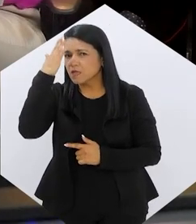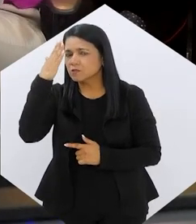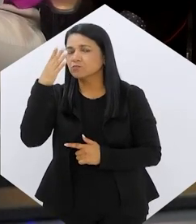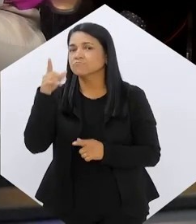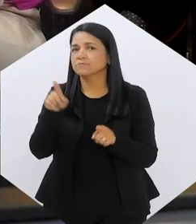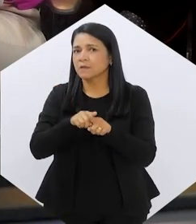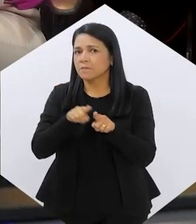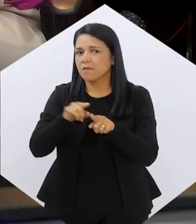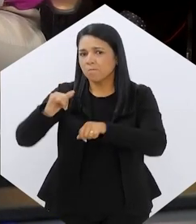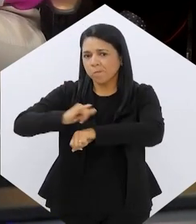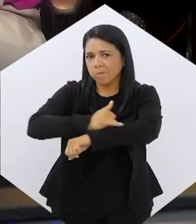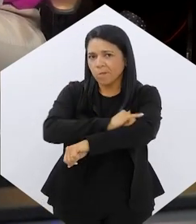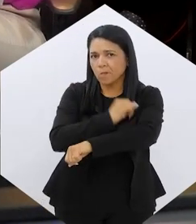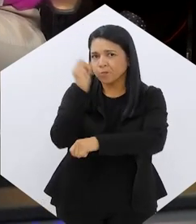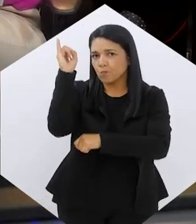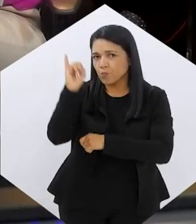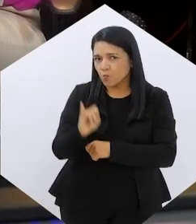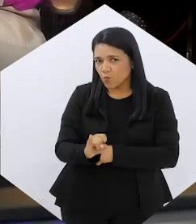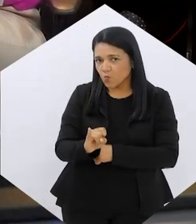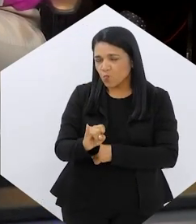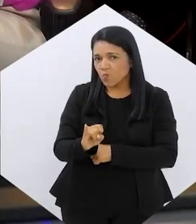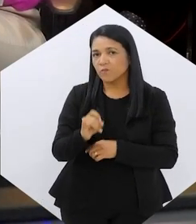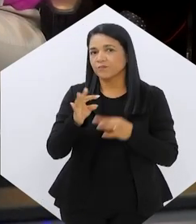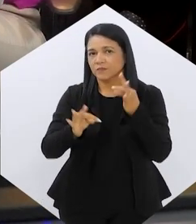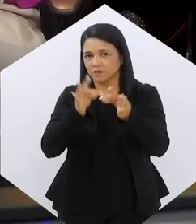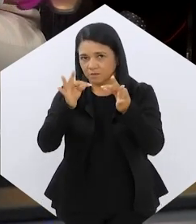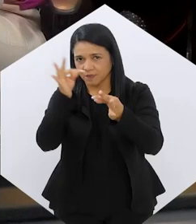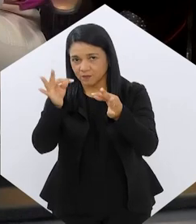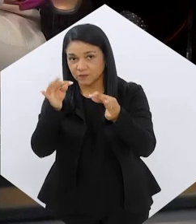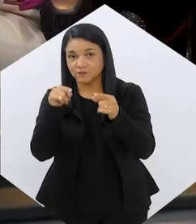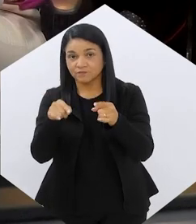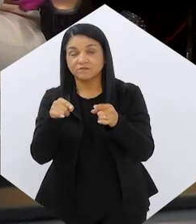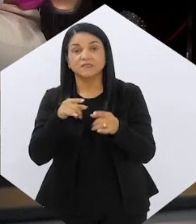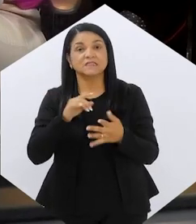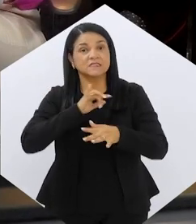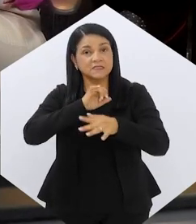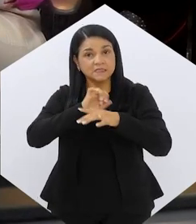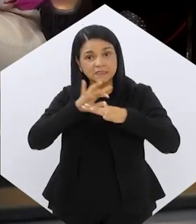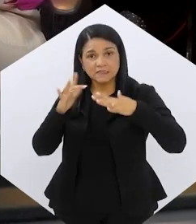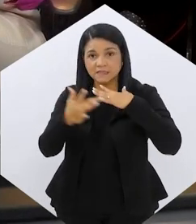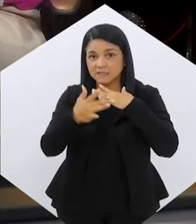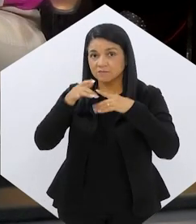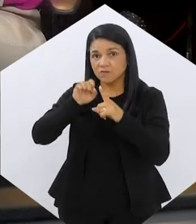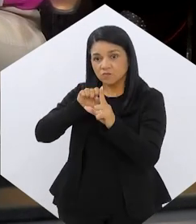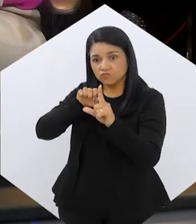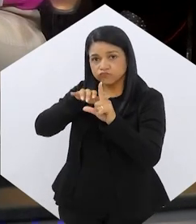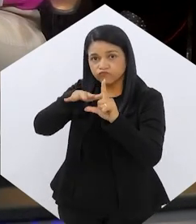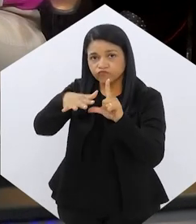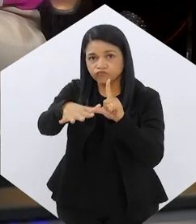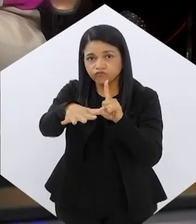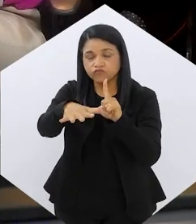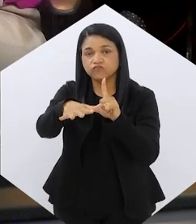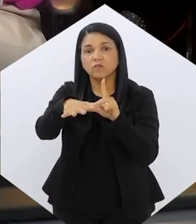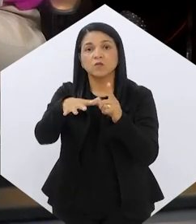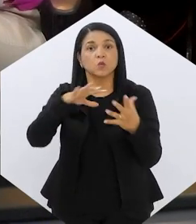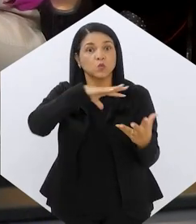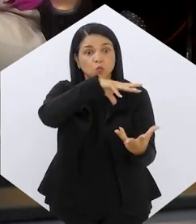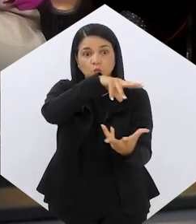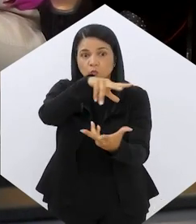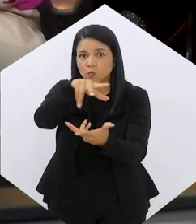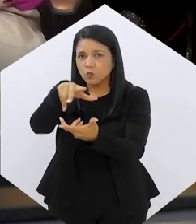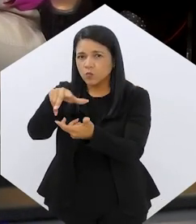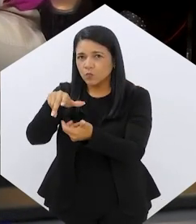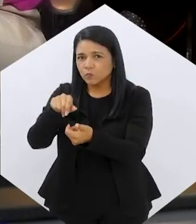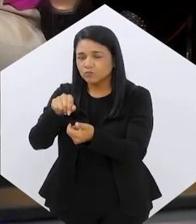também de perder peso e tratar a obesidade. Nas redes sociais, várias celebridades e influenciadores digitais no mundo